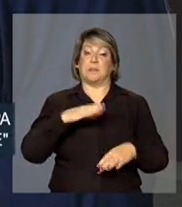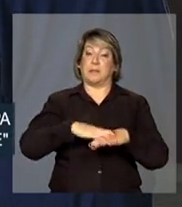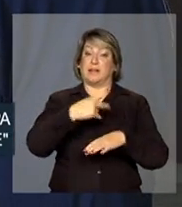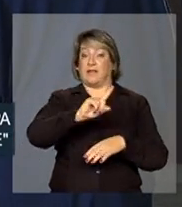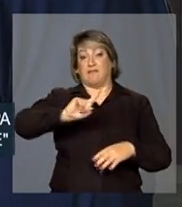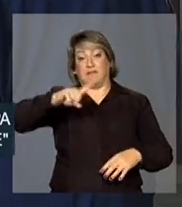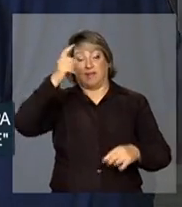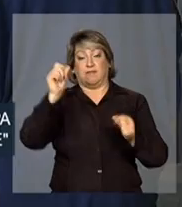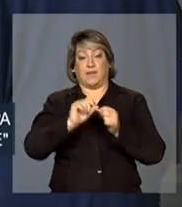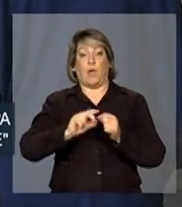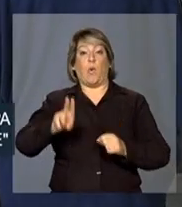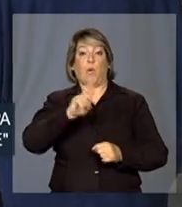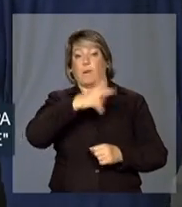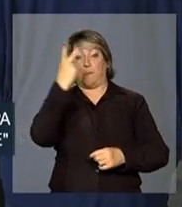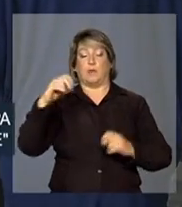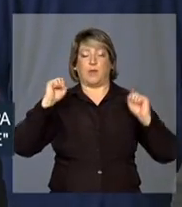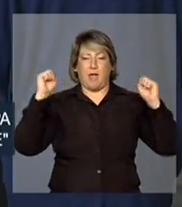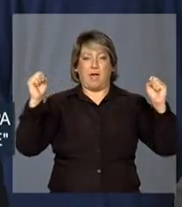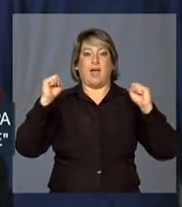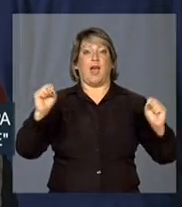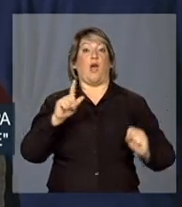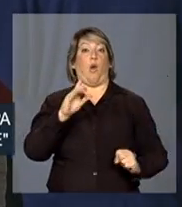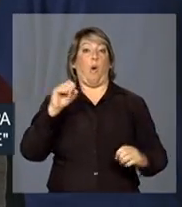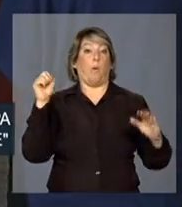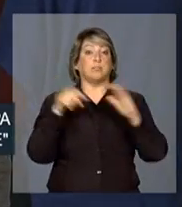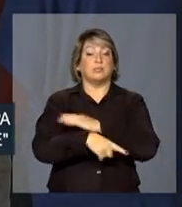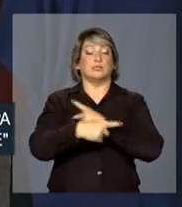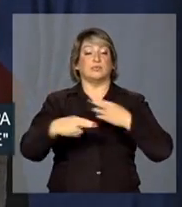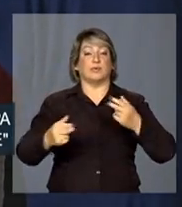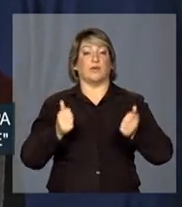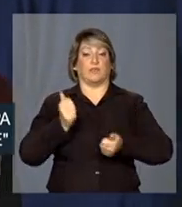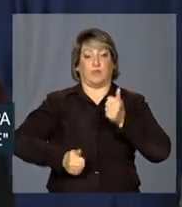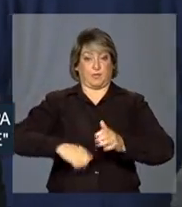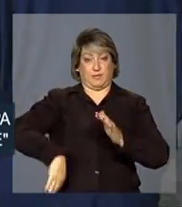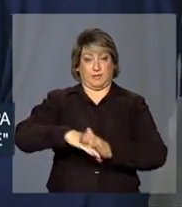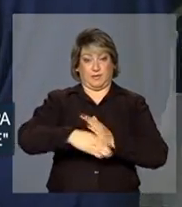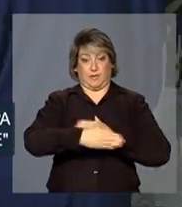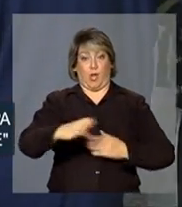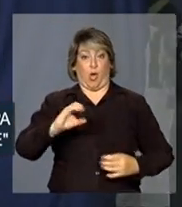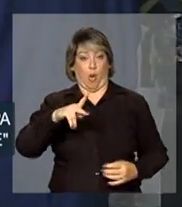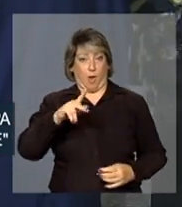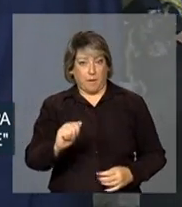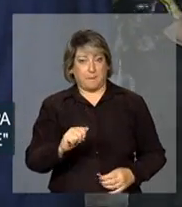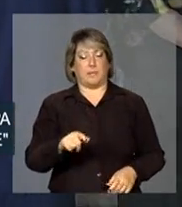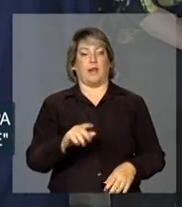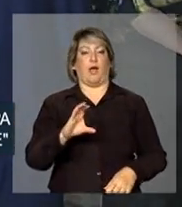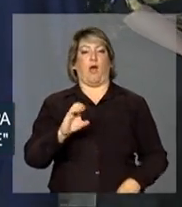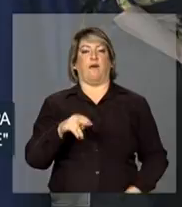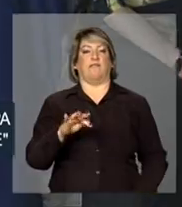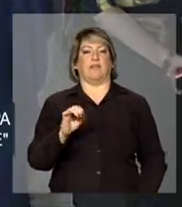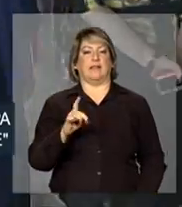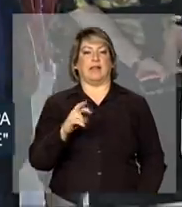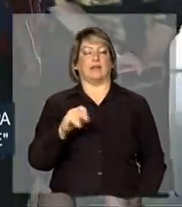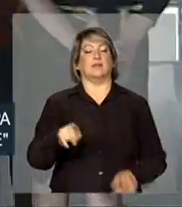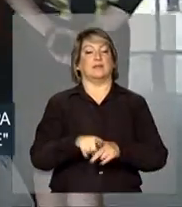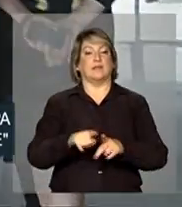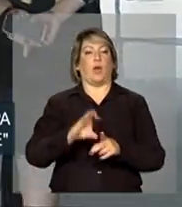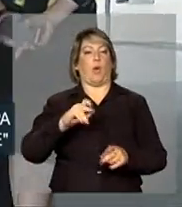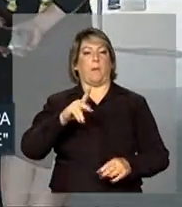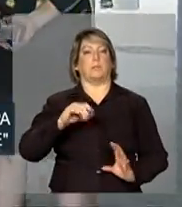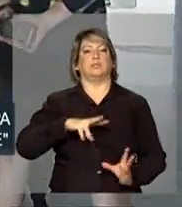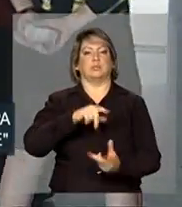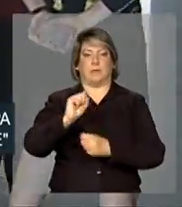para ser usado pela torcida durante a Copa das Confederações e a Copa do Mundo de 2014. O